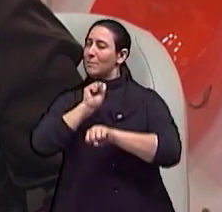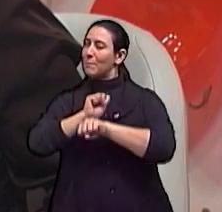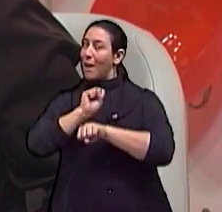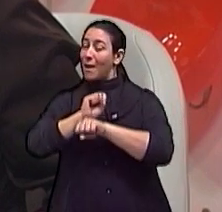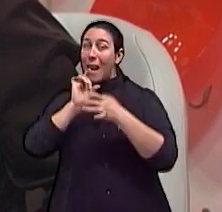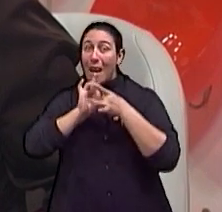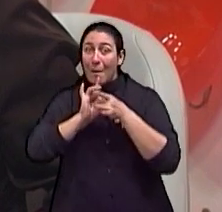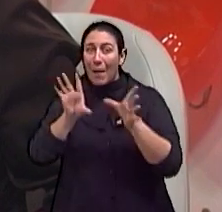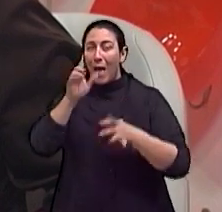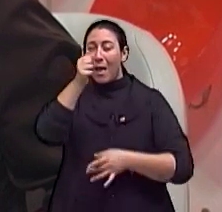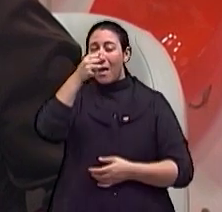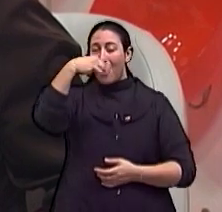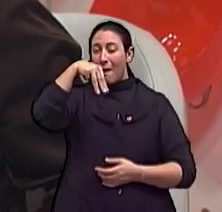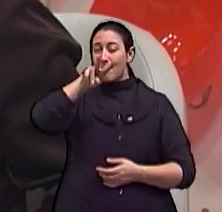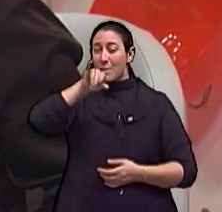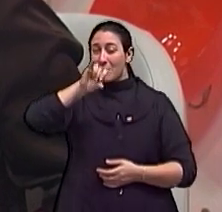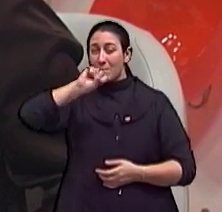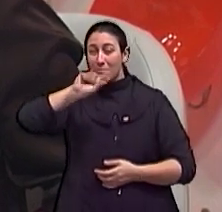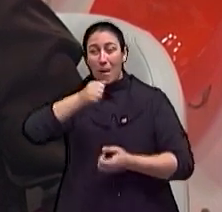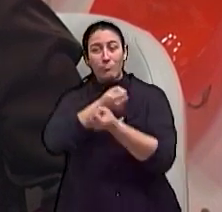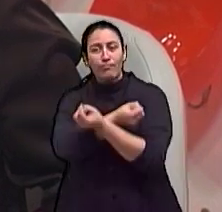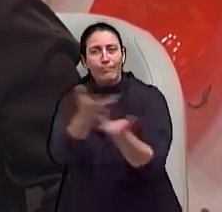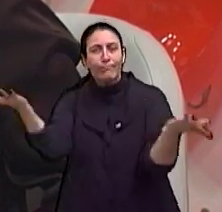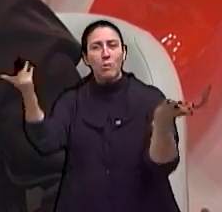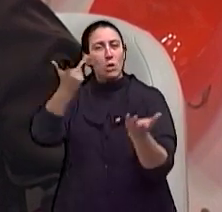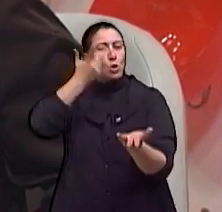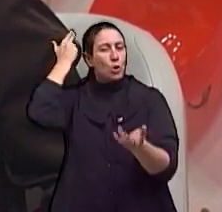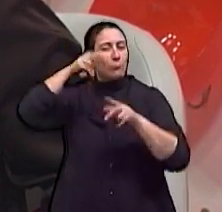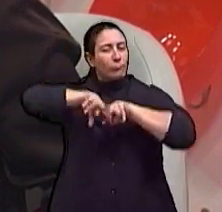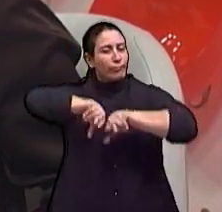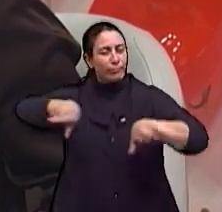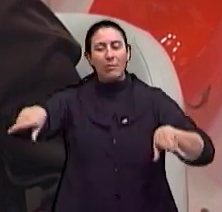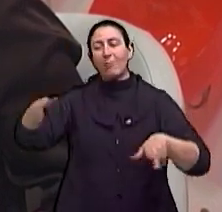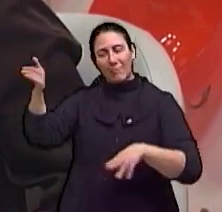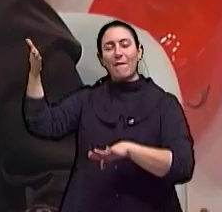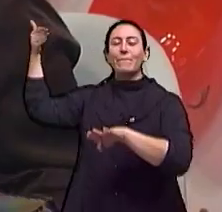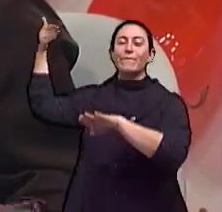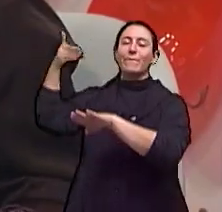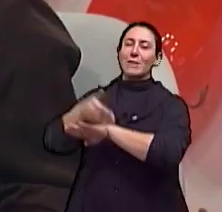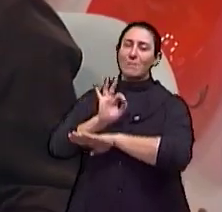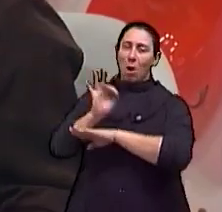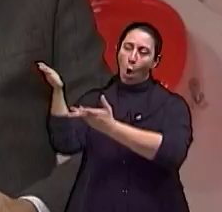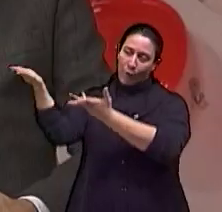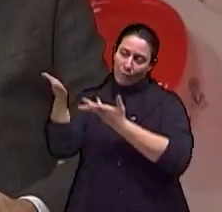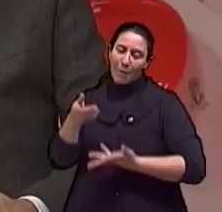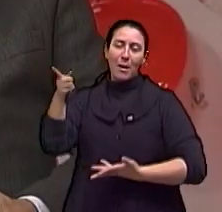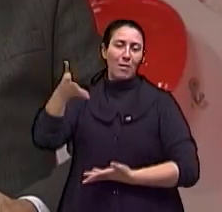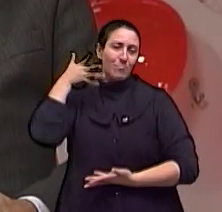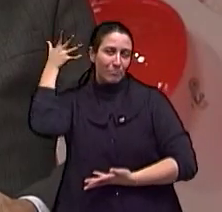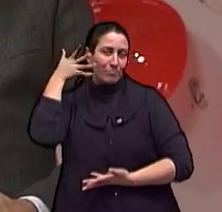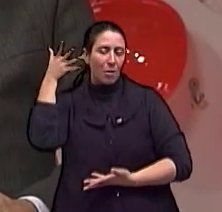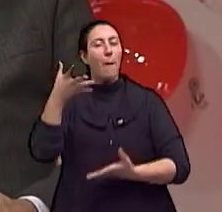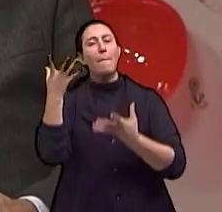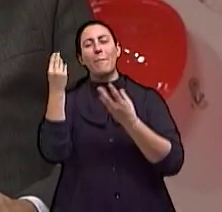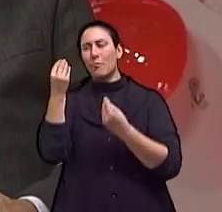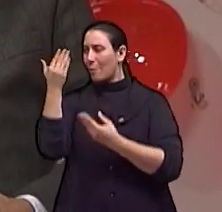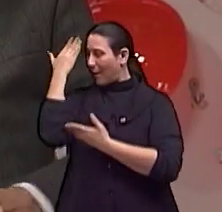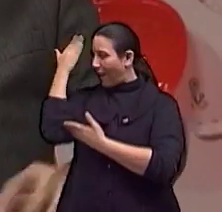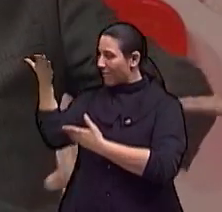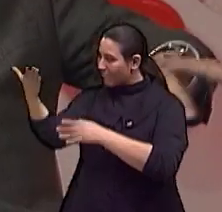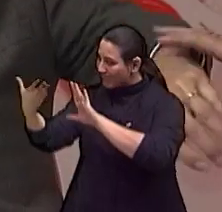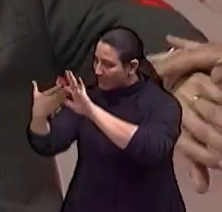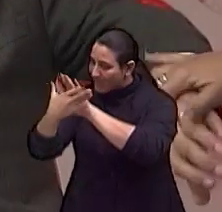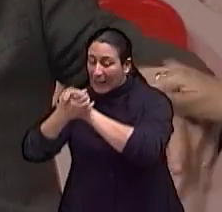Quando houver a liberação para outras cirurgias para Brasil, com certeza o doutor estará aqui para trazer essa informação para a gente. Doutor, o senhor me dá a sua mão